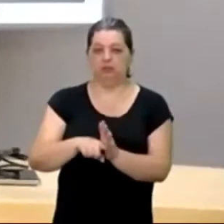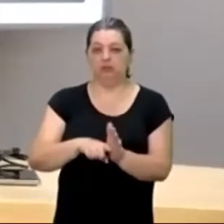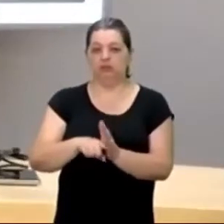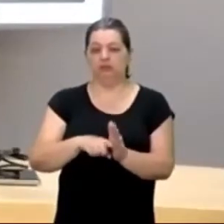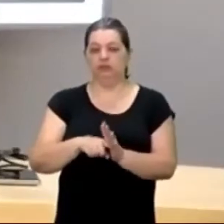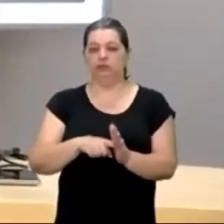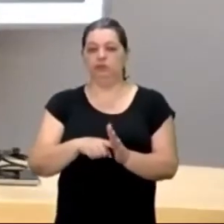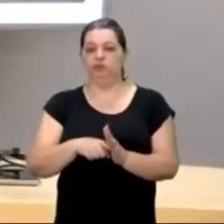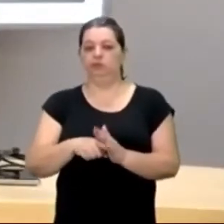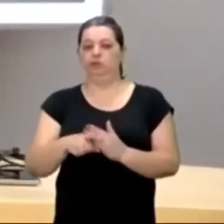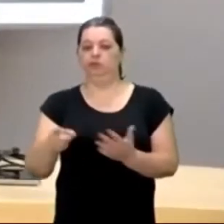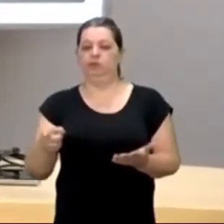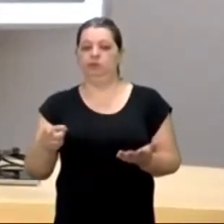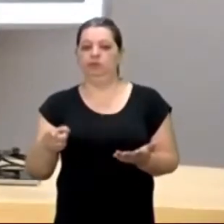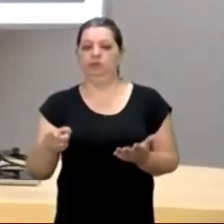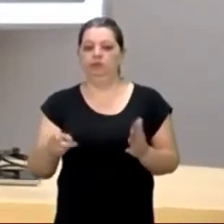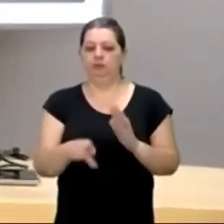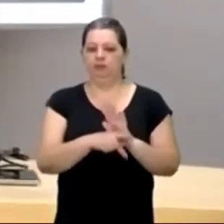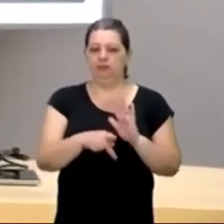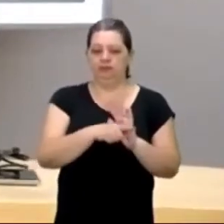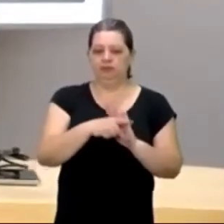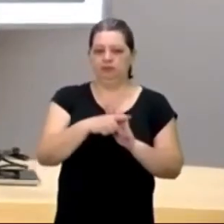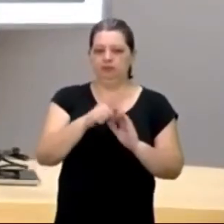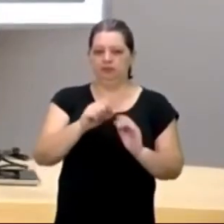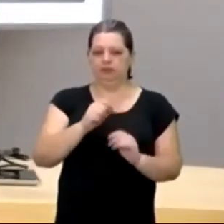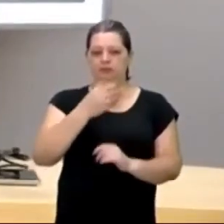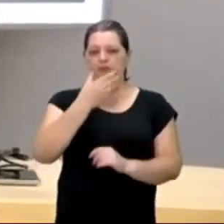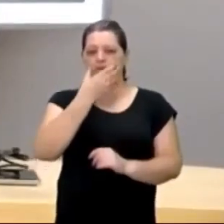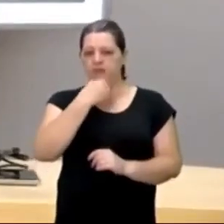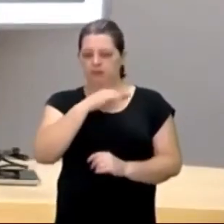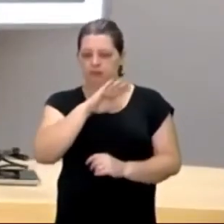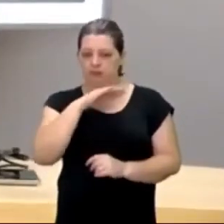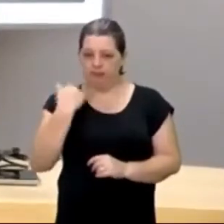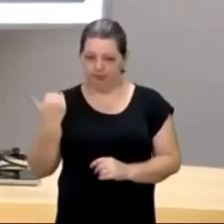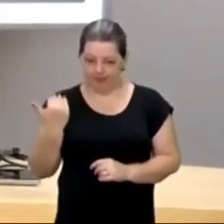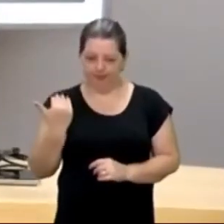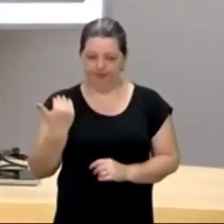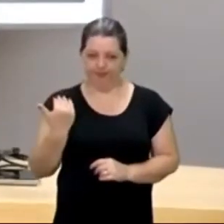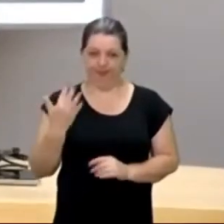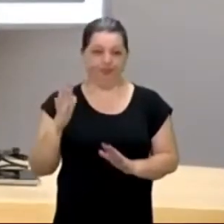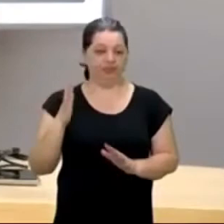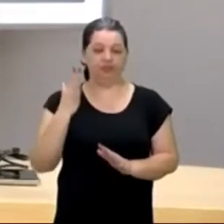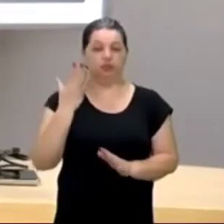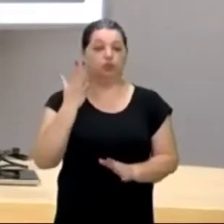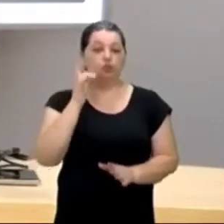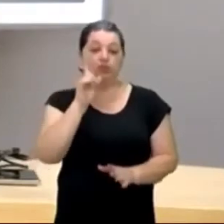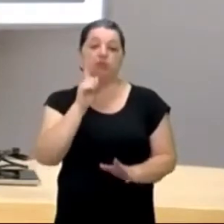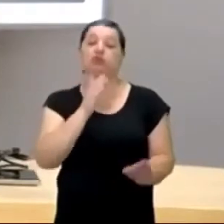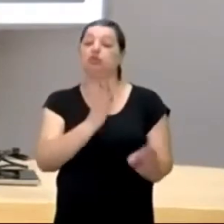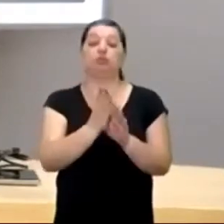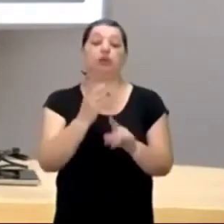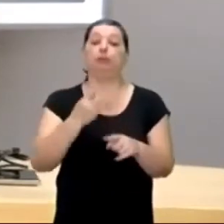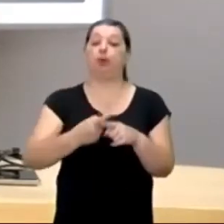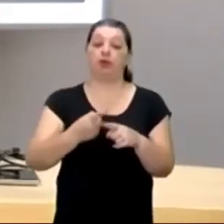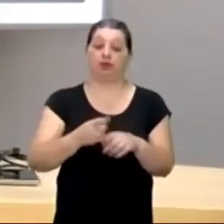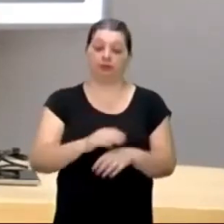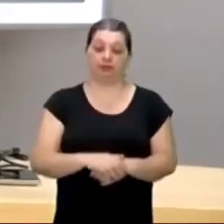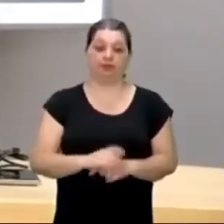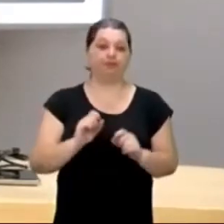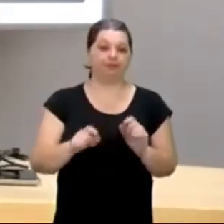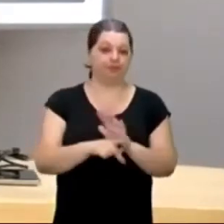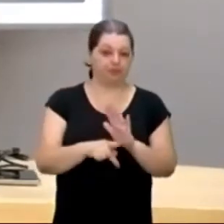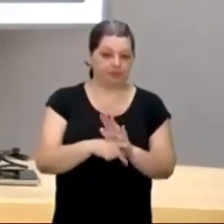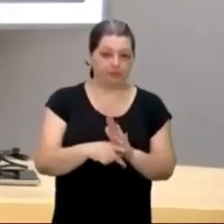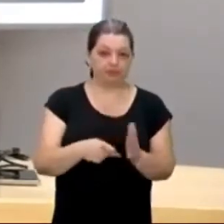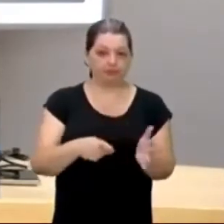antropólogo americano, um antropólogo, chamado, Bluquen, Bluquen, durante uma estada, entre os índios, Crao, o que um antropólogo faz? Ele